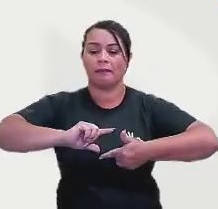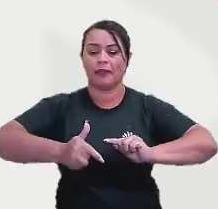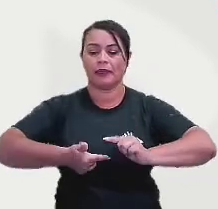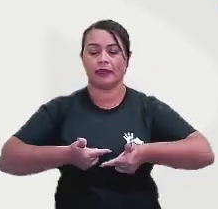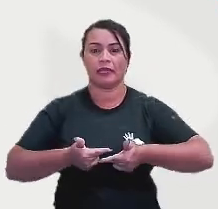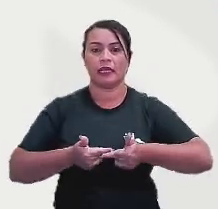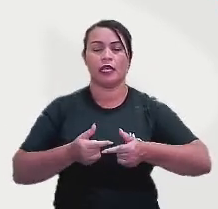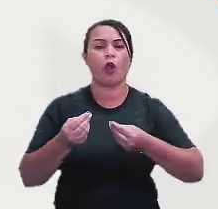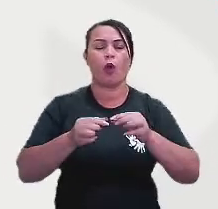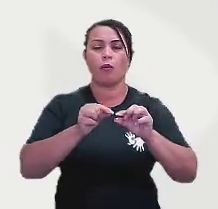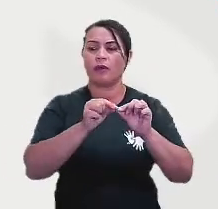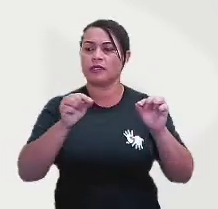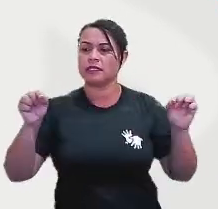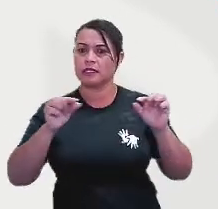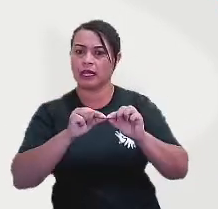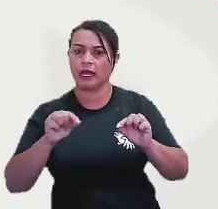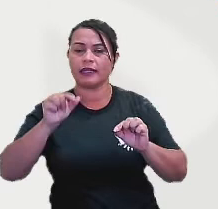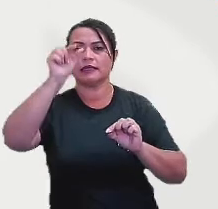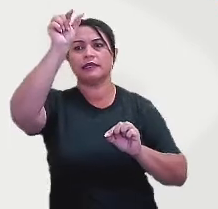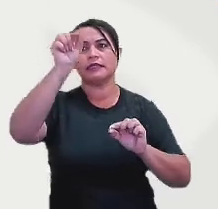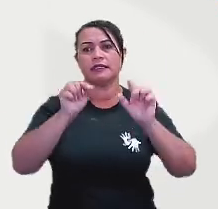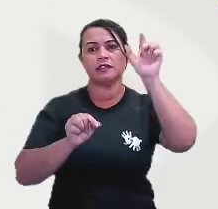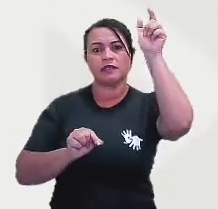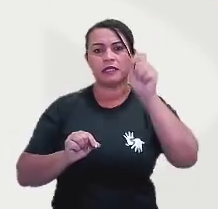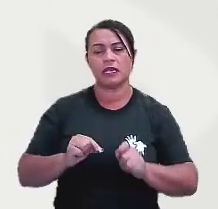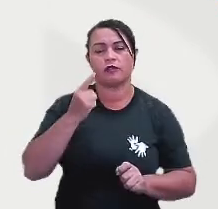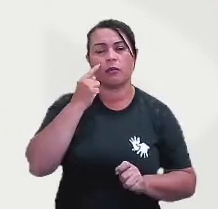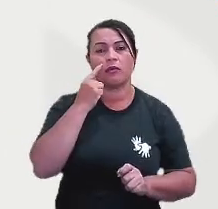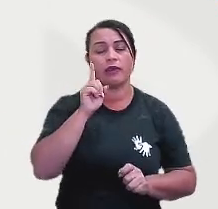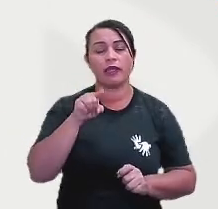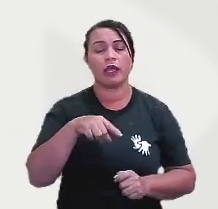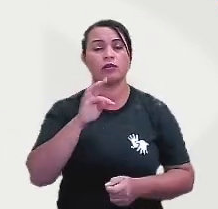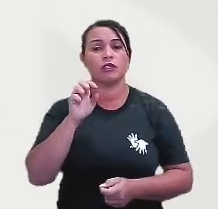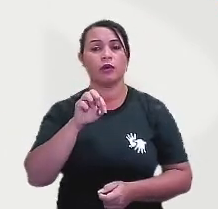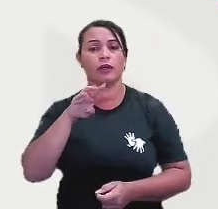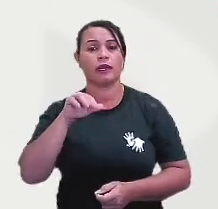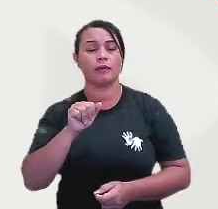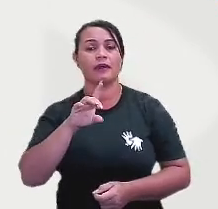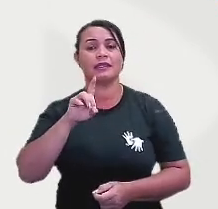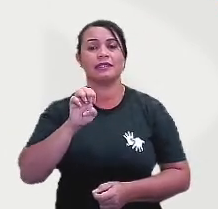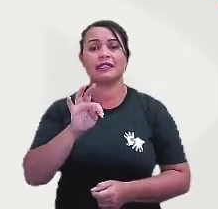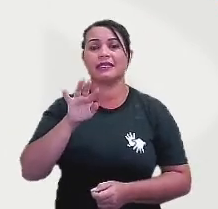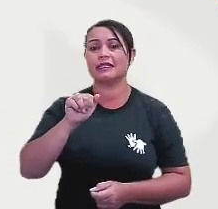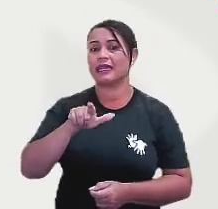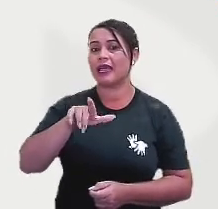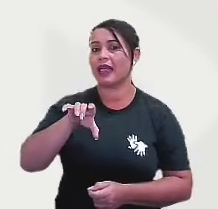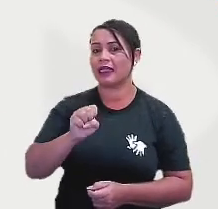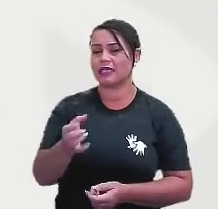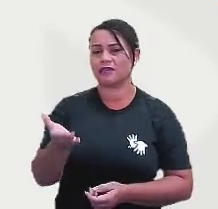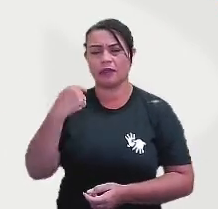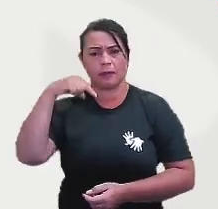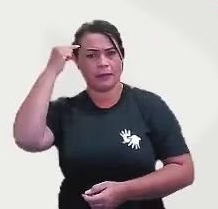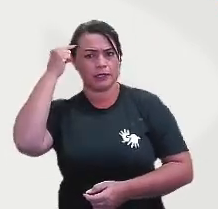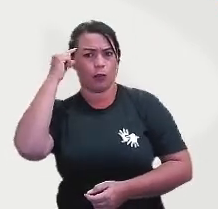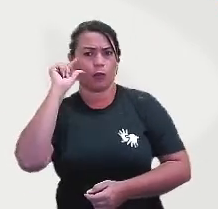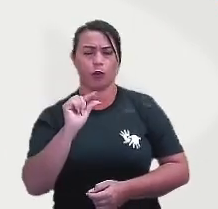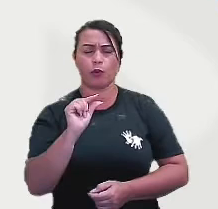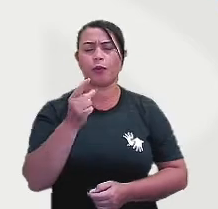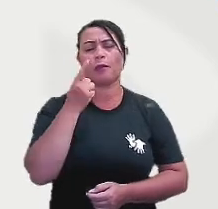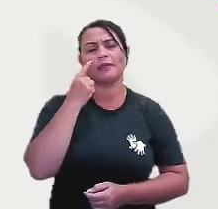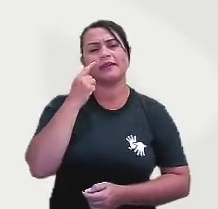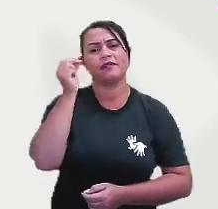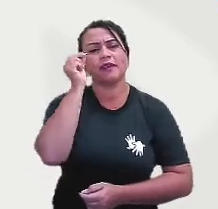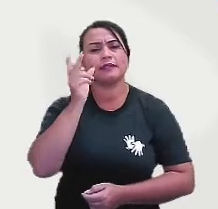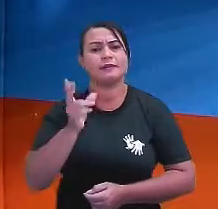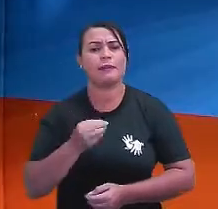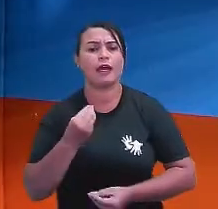por Transversais. Teorema de Thales. Então, vem comigo pensar um pouco. Gente, se